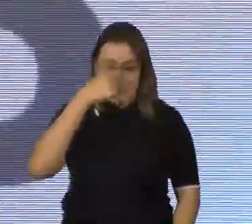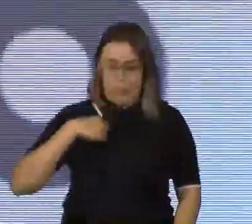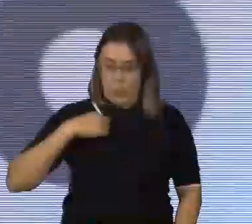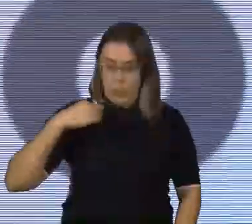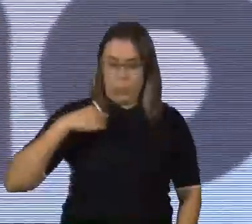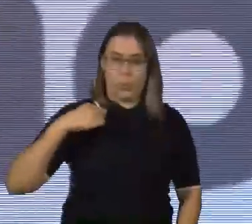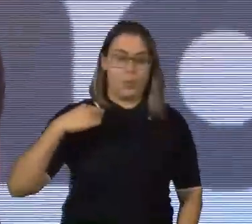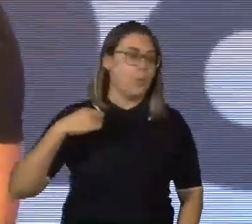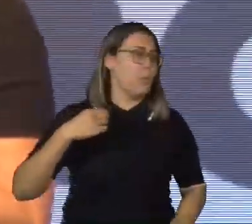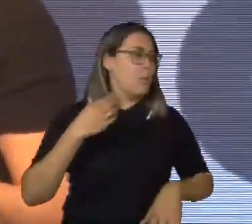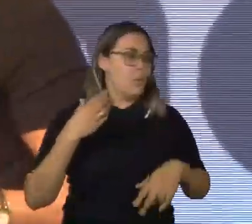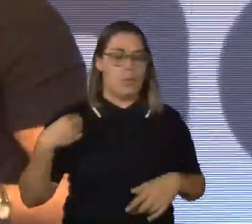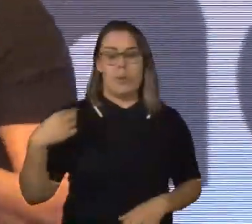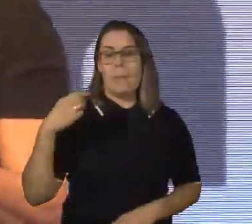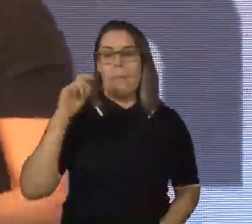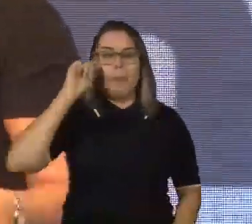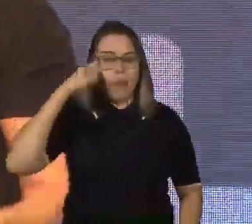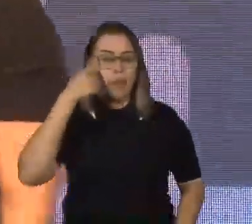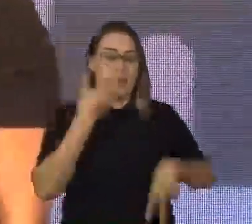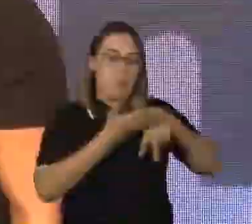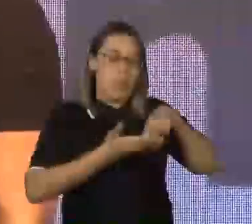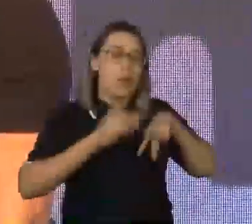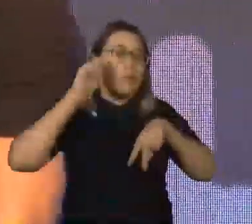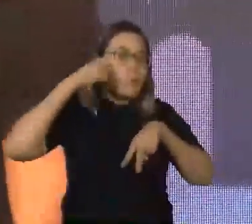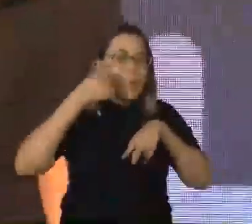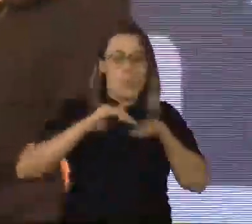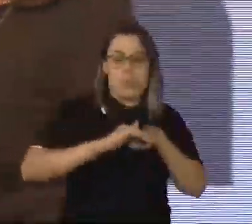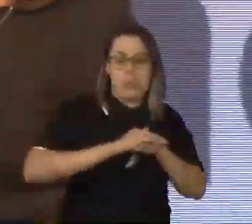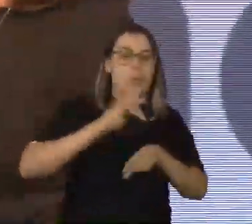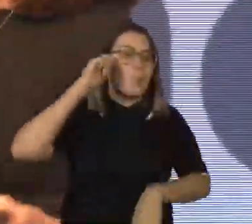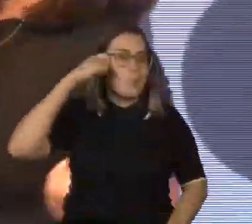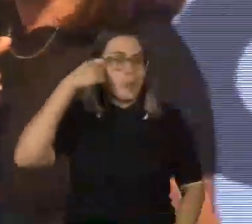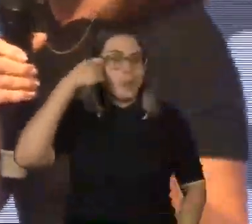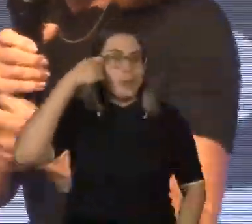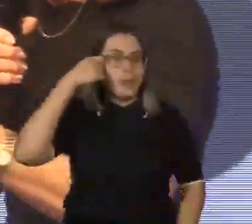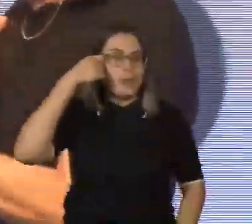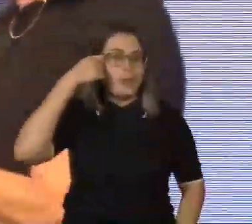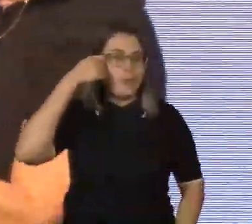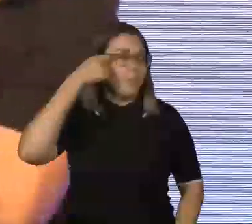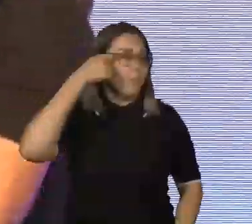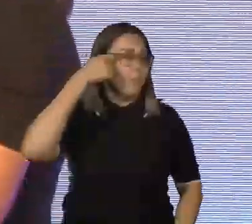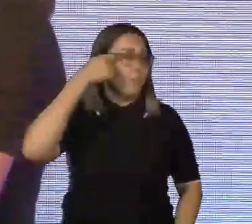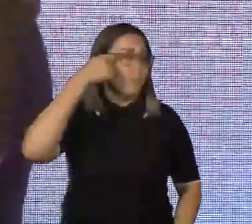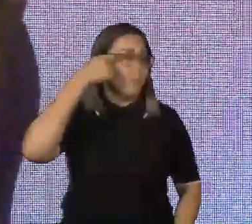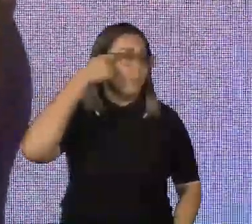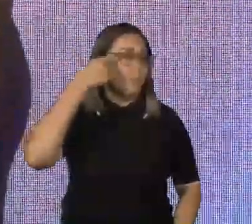uma blusa preta, uma calça preta, sapato preto. Tenho na minha mão esquerda